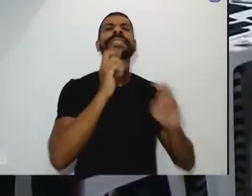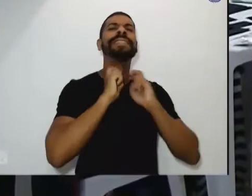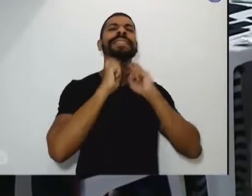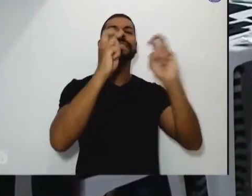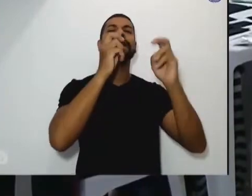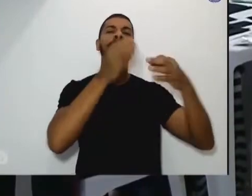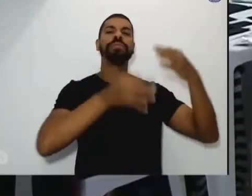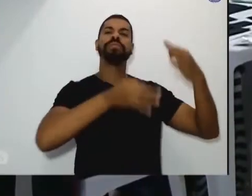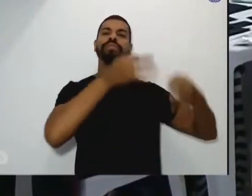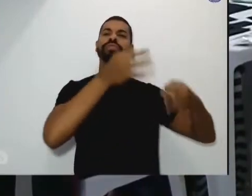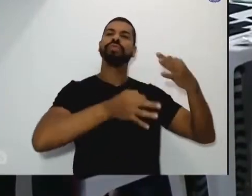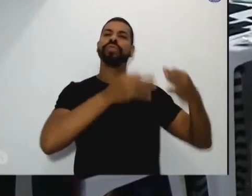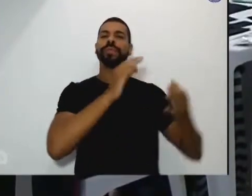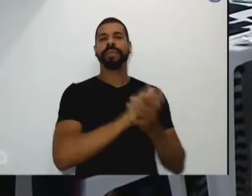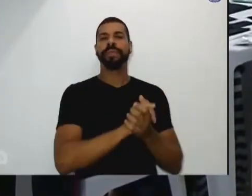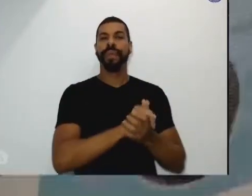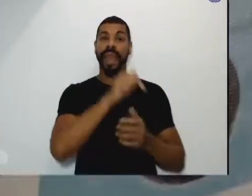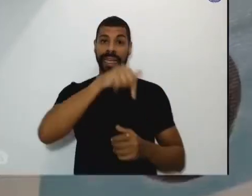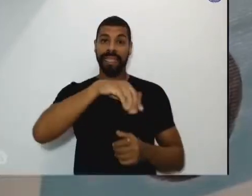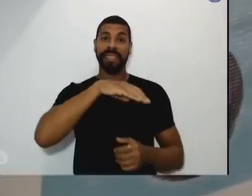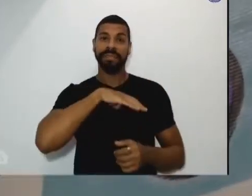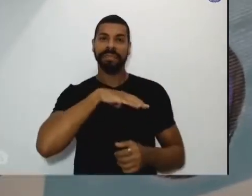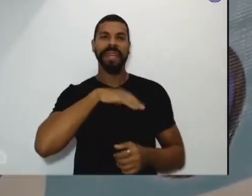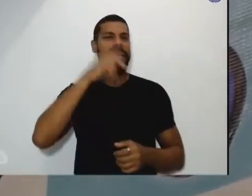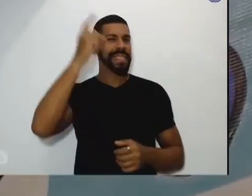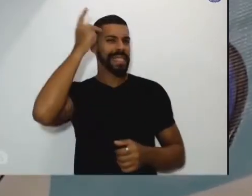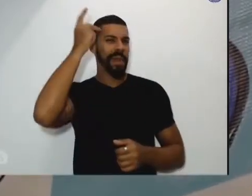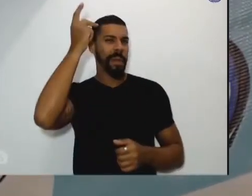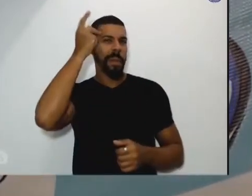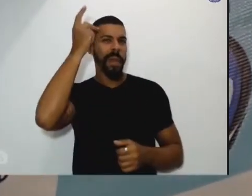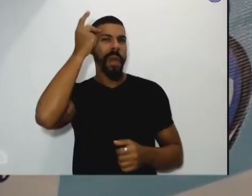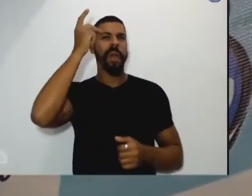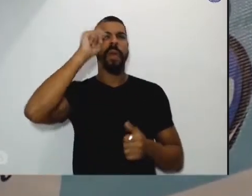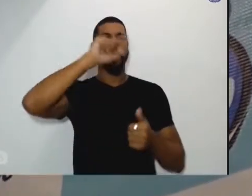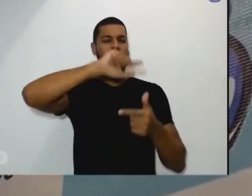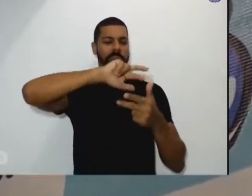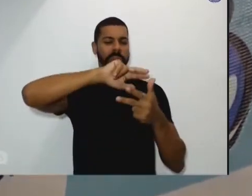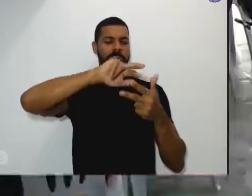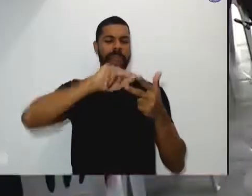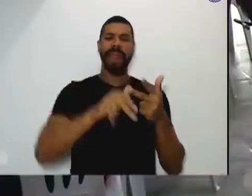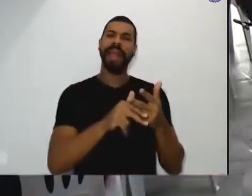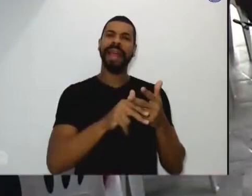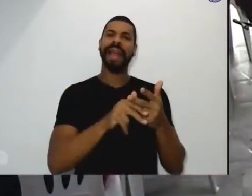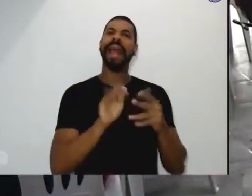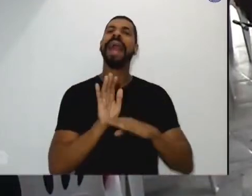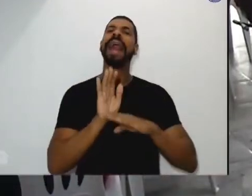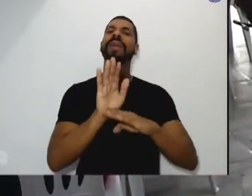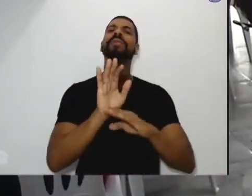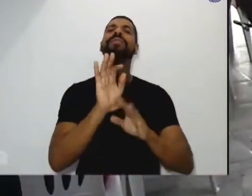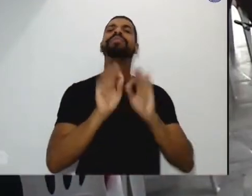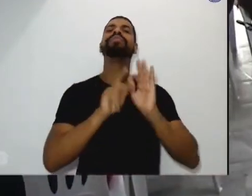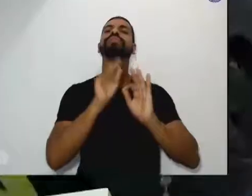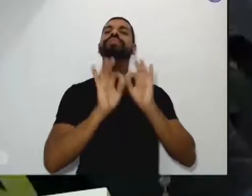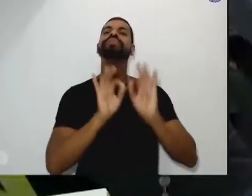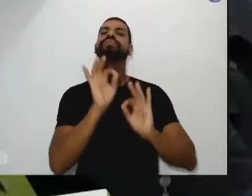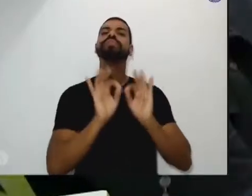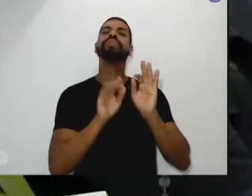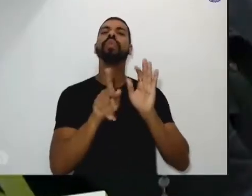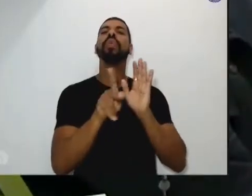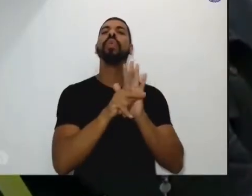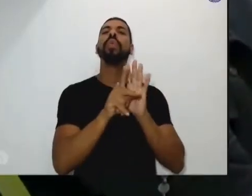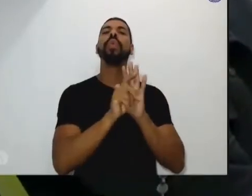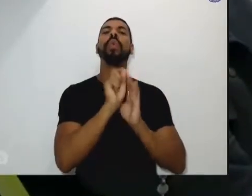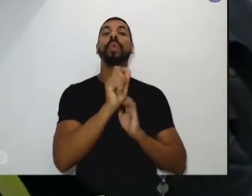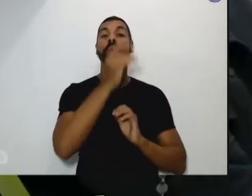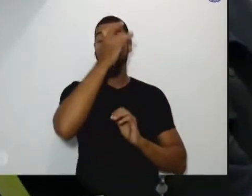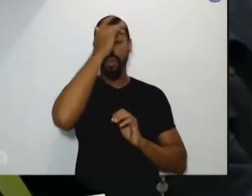São José dos Campos, São Paulo. A Associação Guadalupe desenvolve programas para a superação da vulnerabilidade social